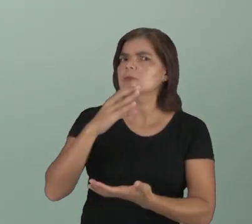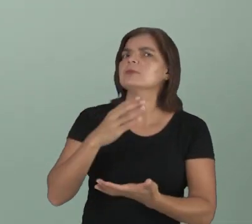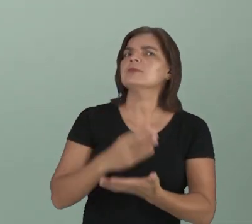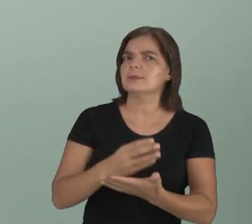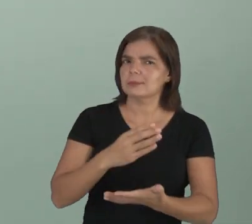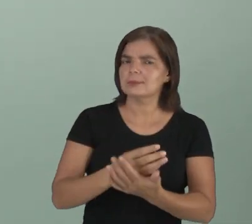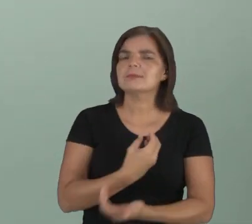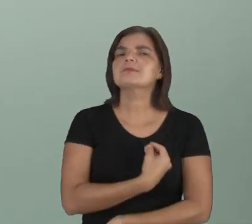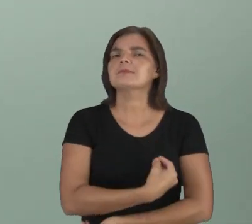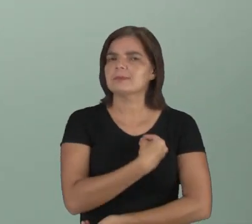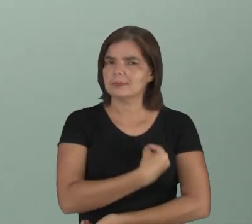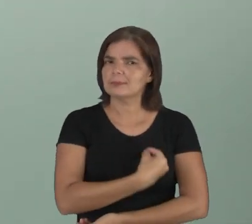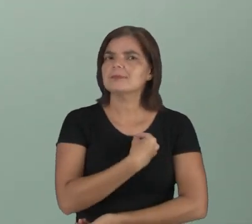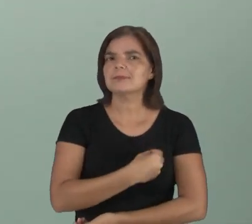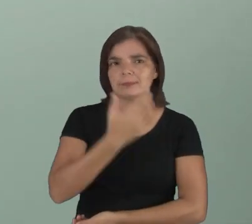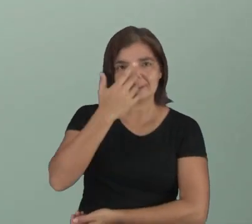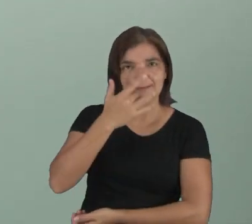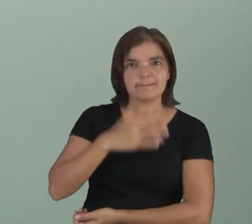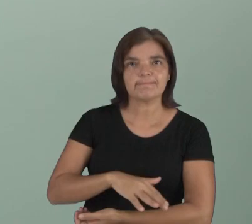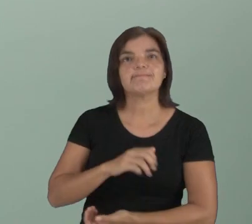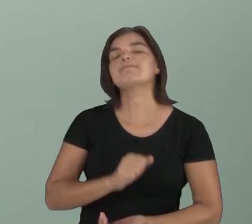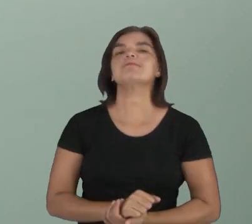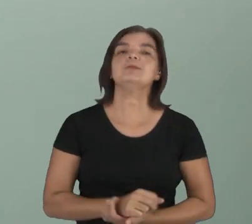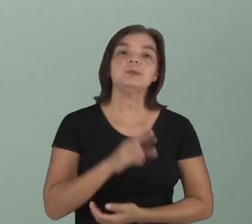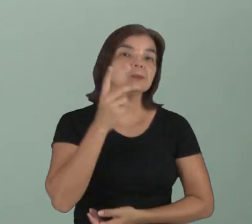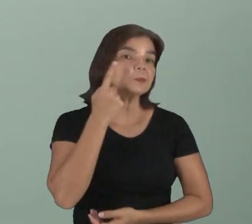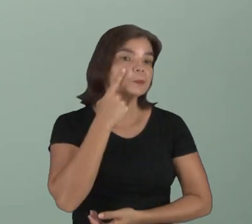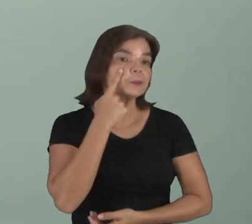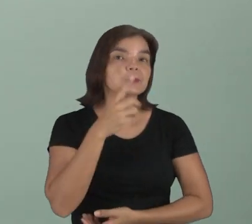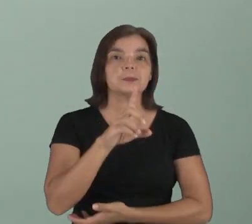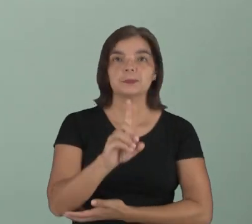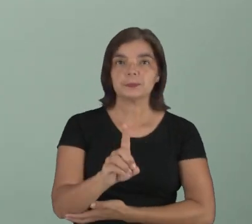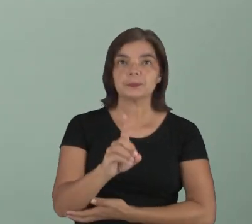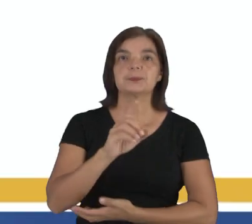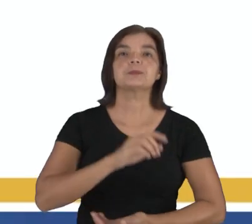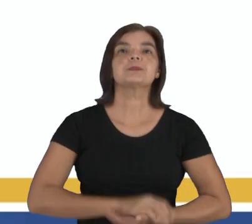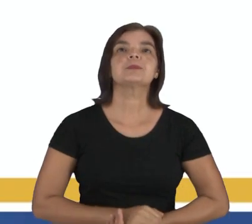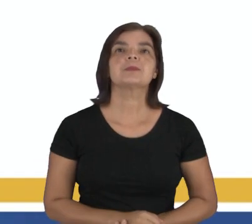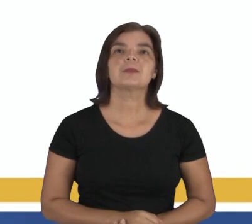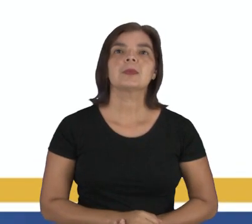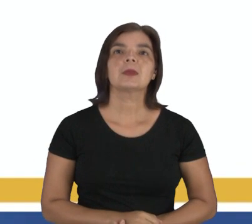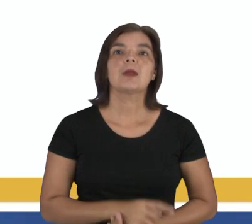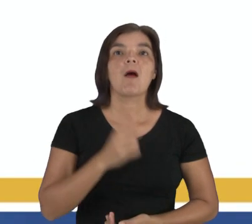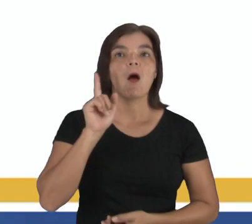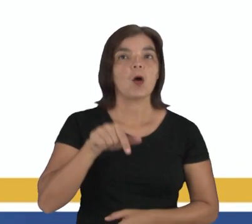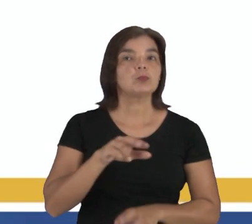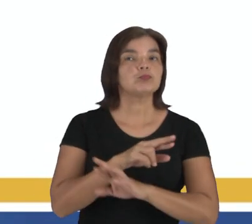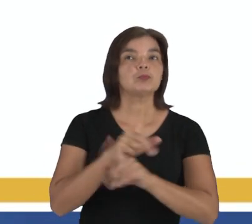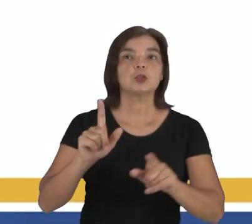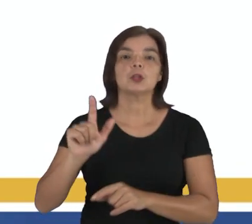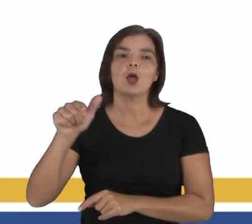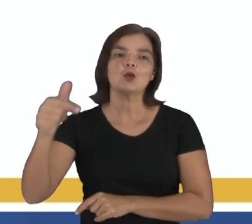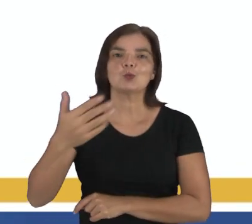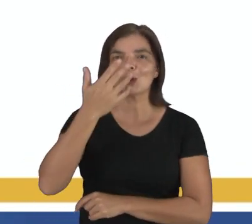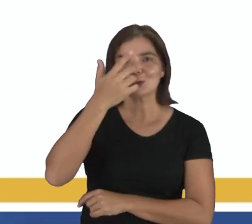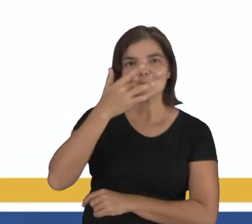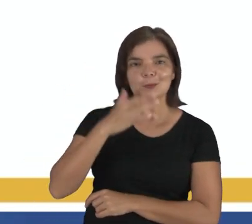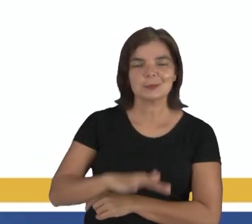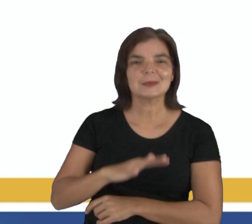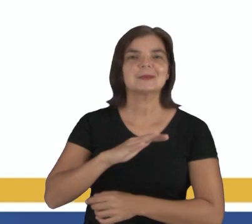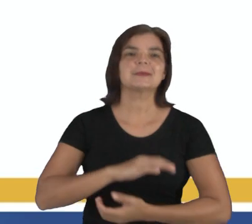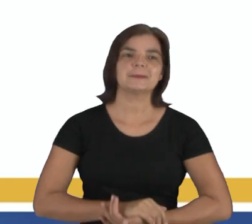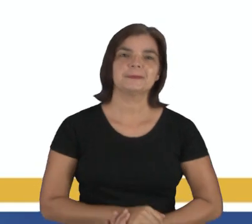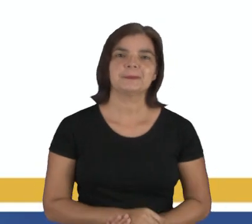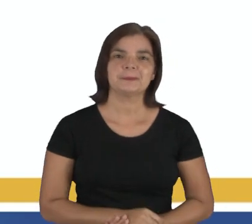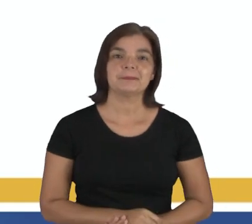ela vivencia assim a sua infância. Vamos ver a letra D só para termos a confirmação? É diferente das outras